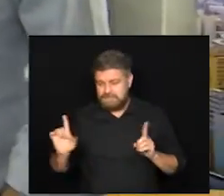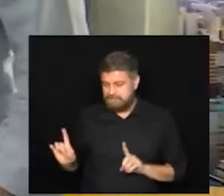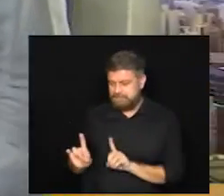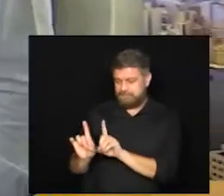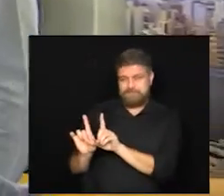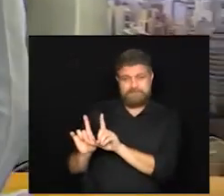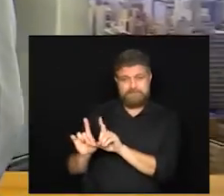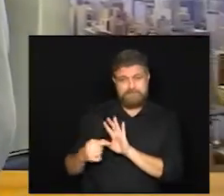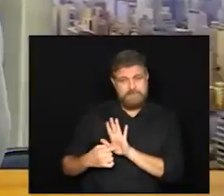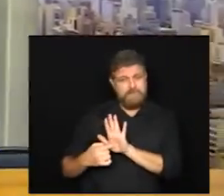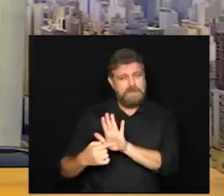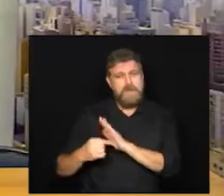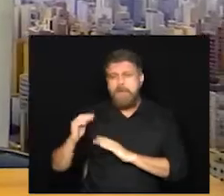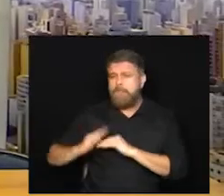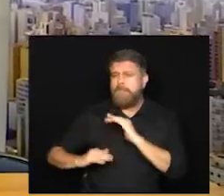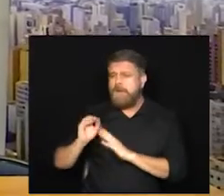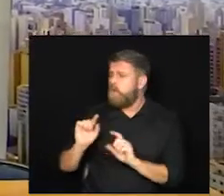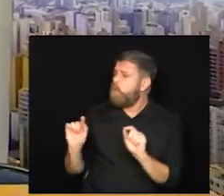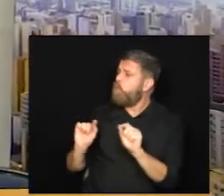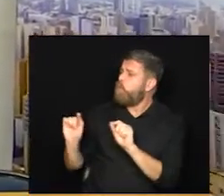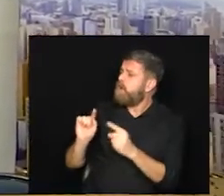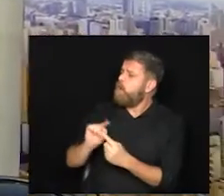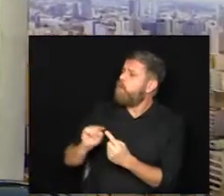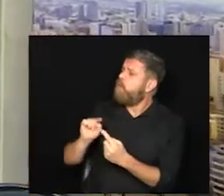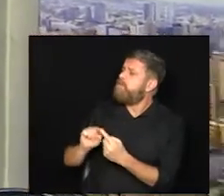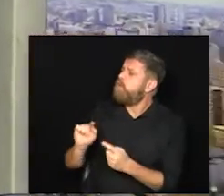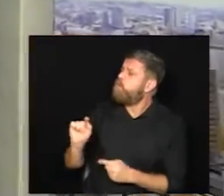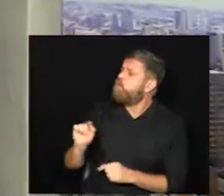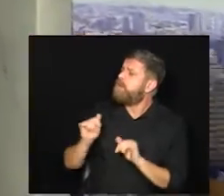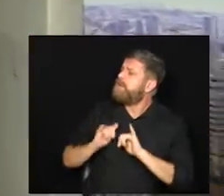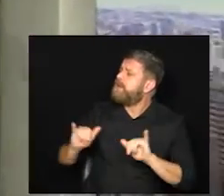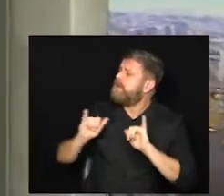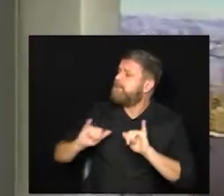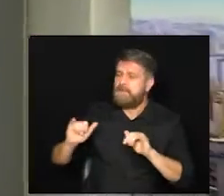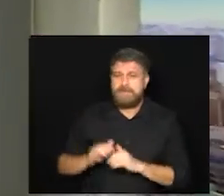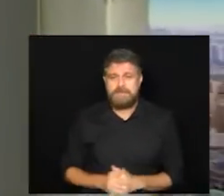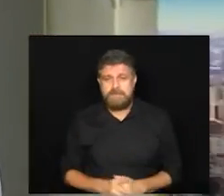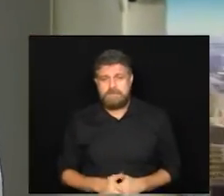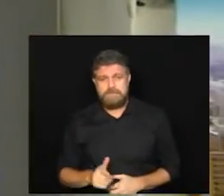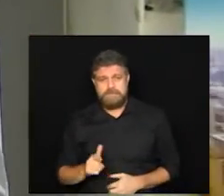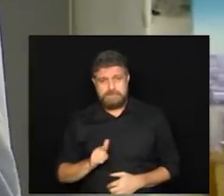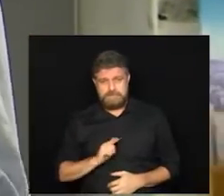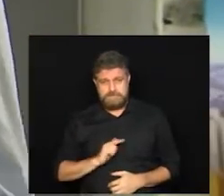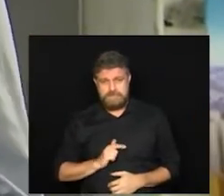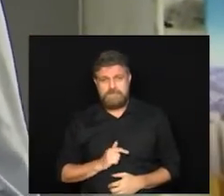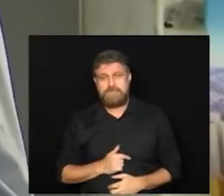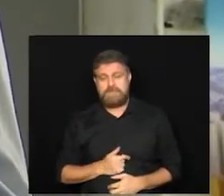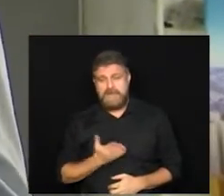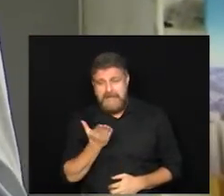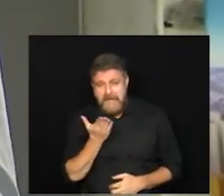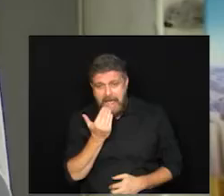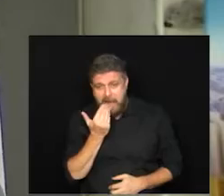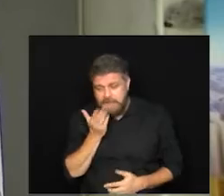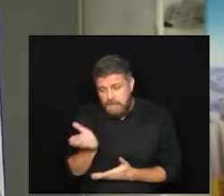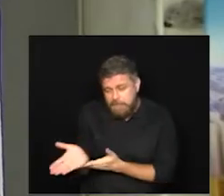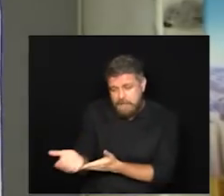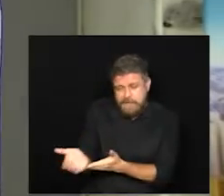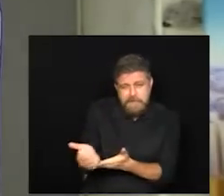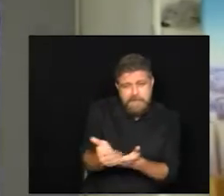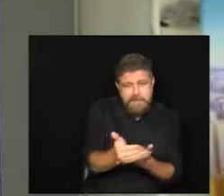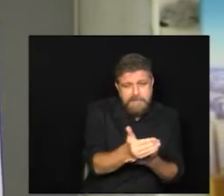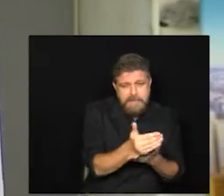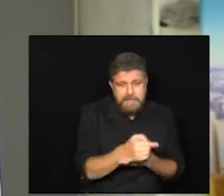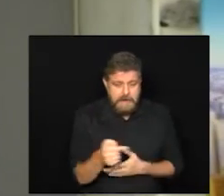mostrar que ações são essas qual é o objetivo dessa campanha o objetivo dessa campanha é arrecadar alimentos para a